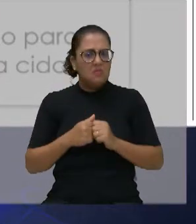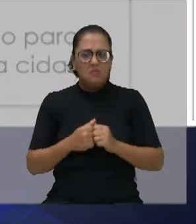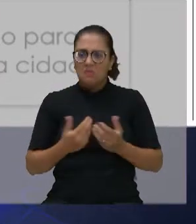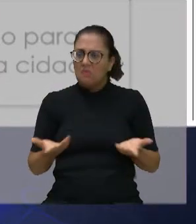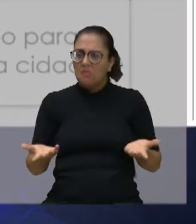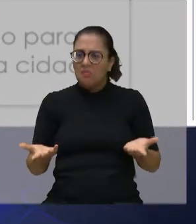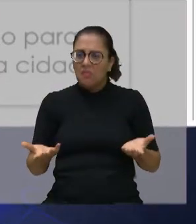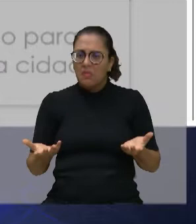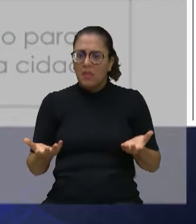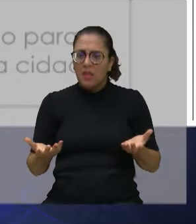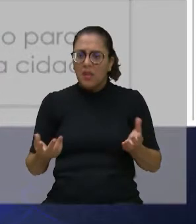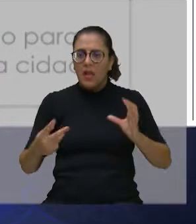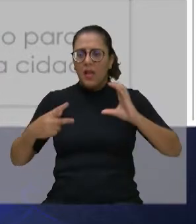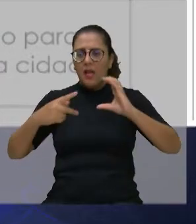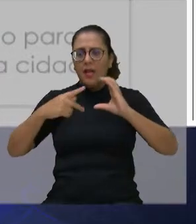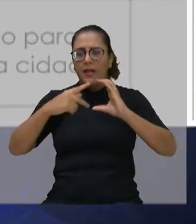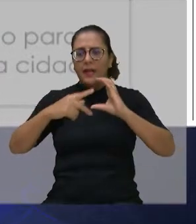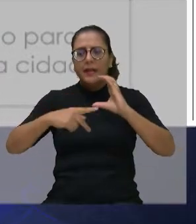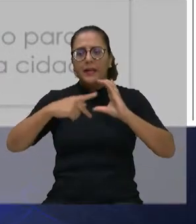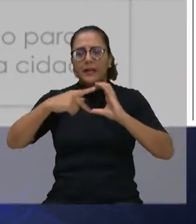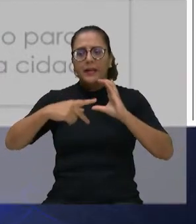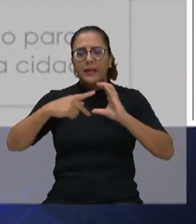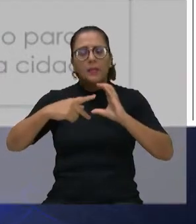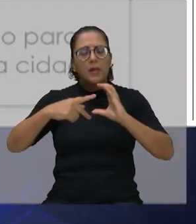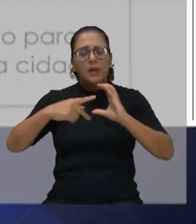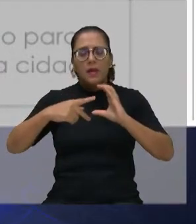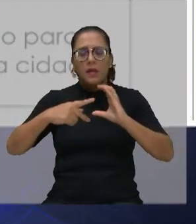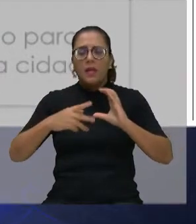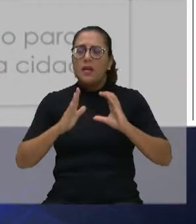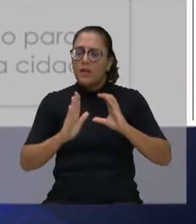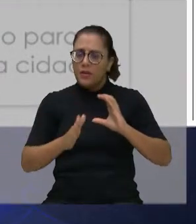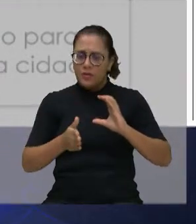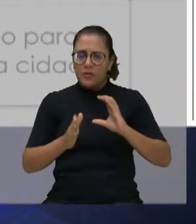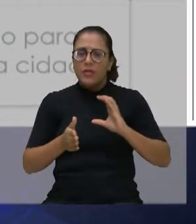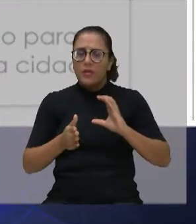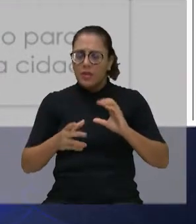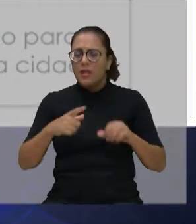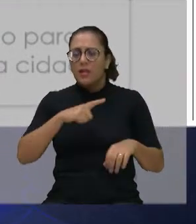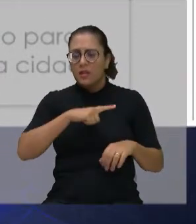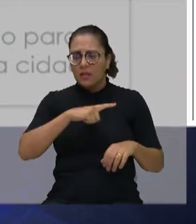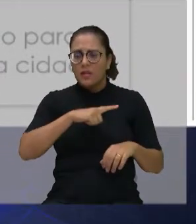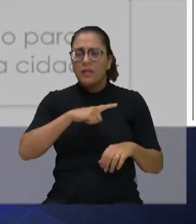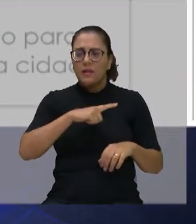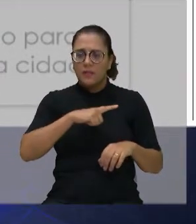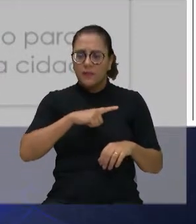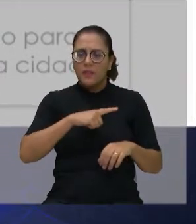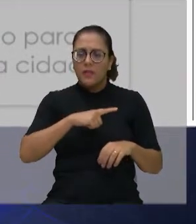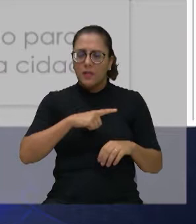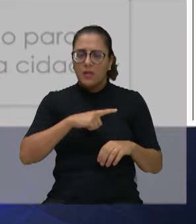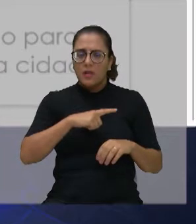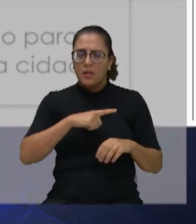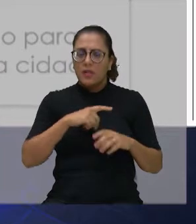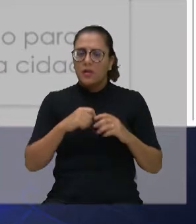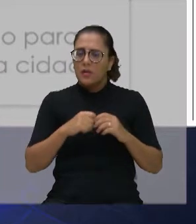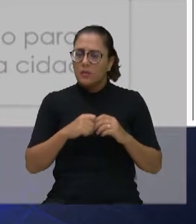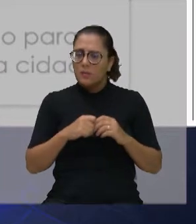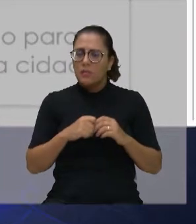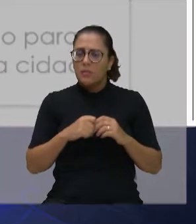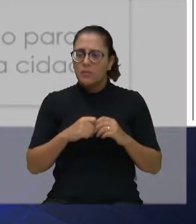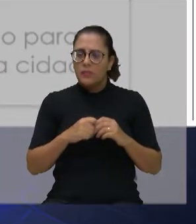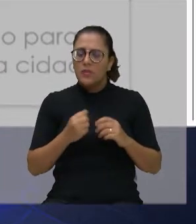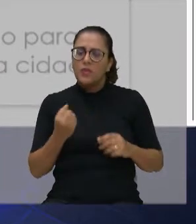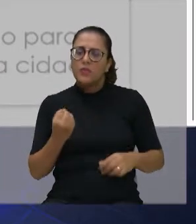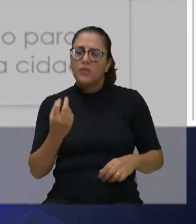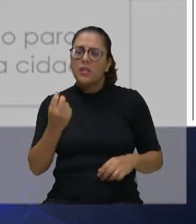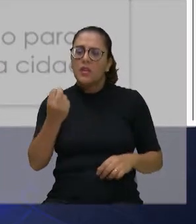Essa casa, ela já fez, já teve na Câmara Municipal muitas viagens